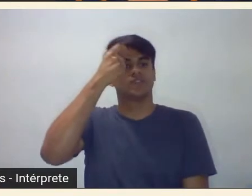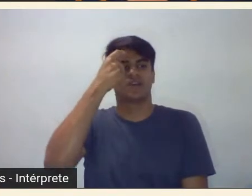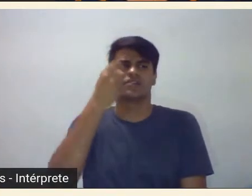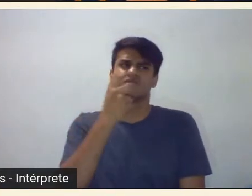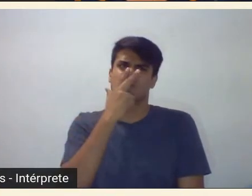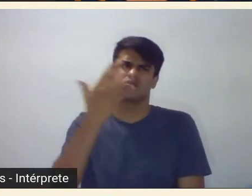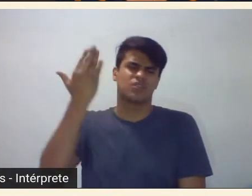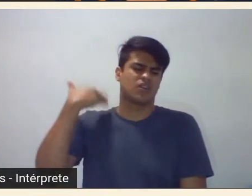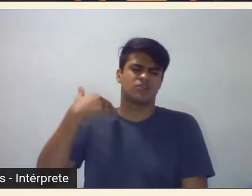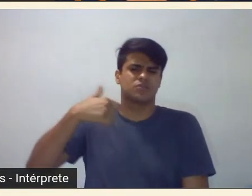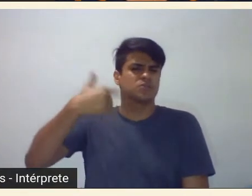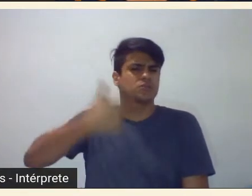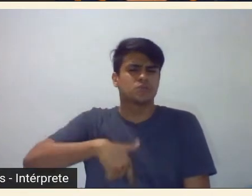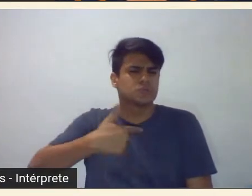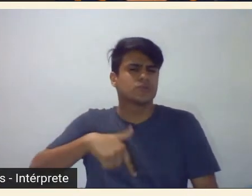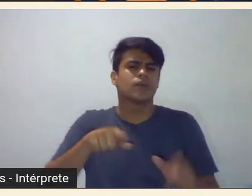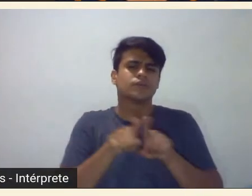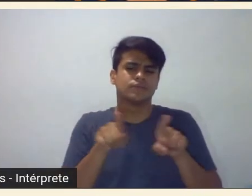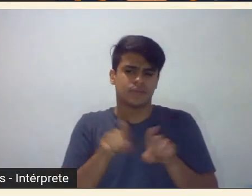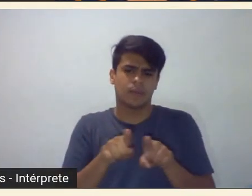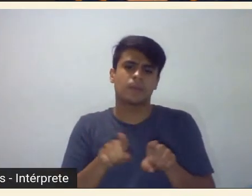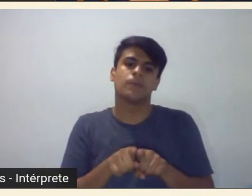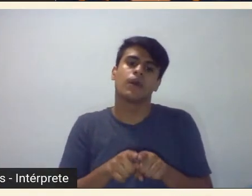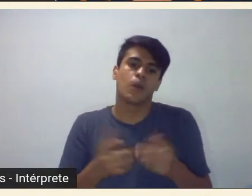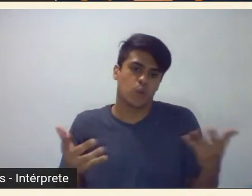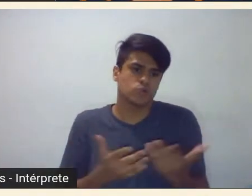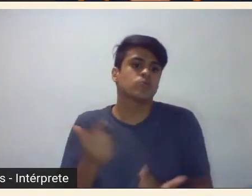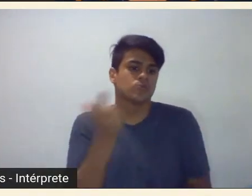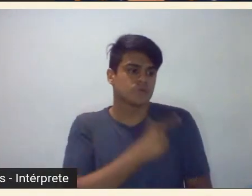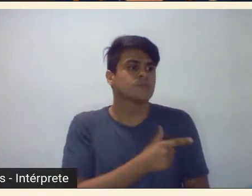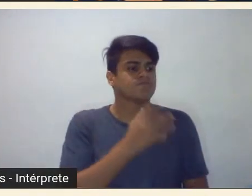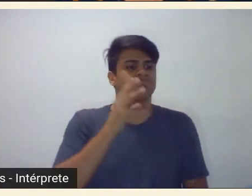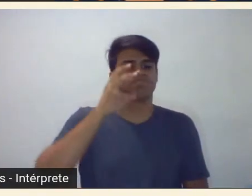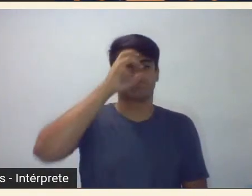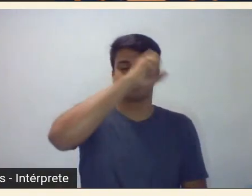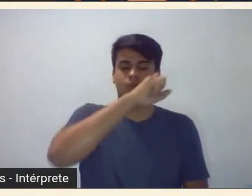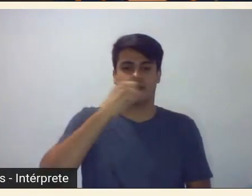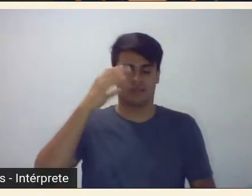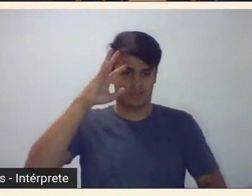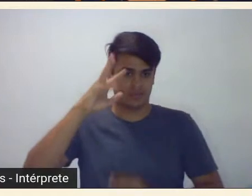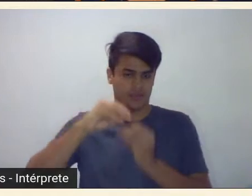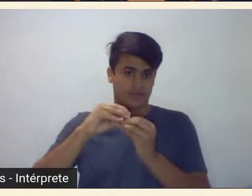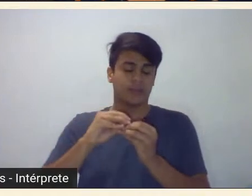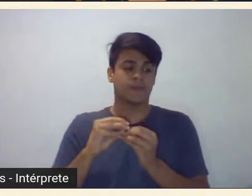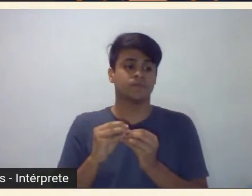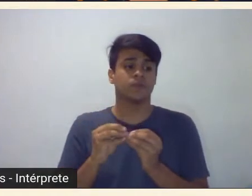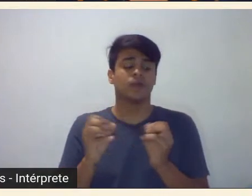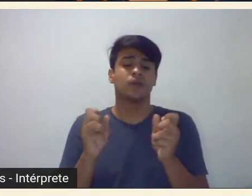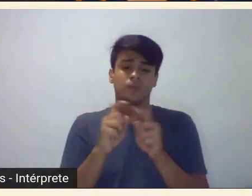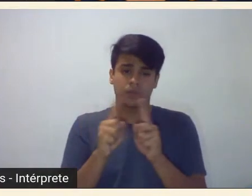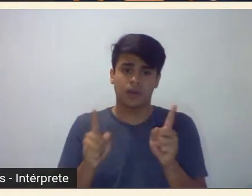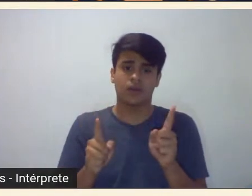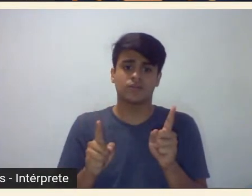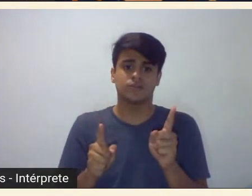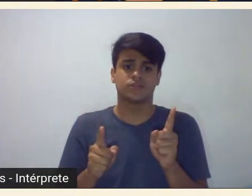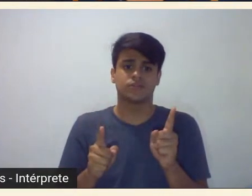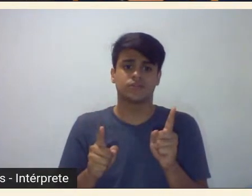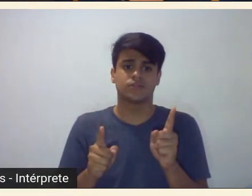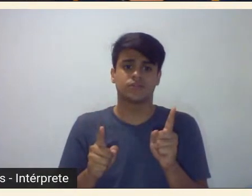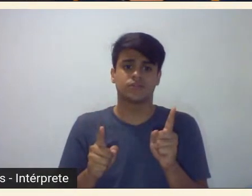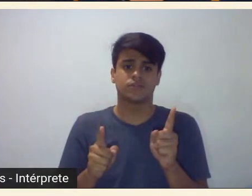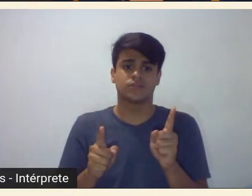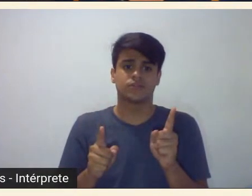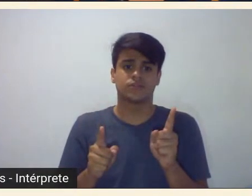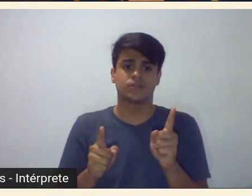colocava do modo como a gente consegue colocar hoje mas o que sim é que ela e o Oswald me parecem ter um